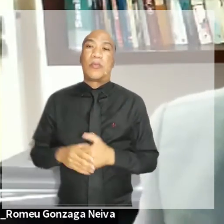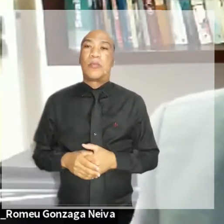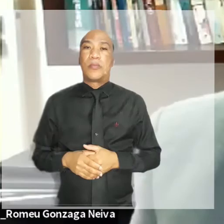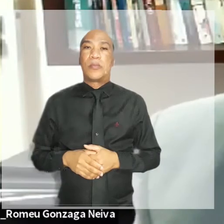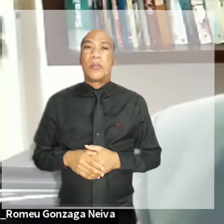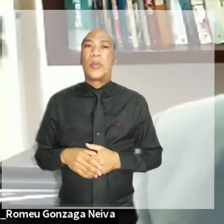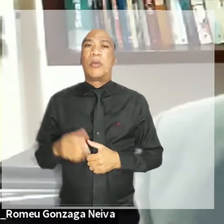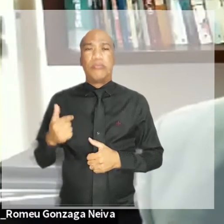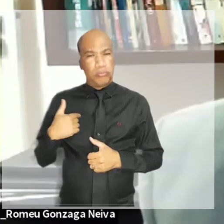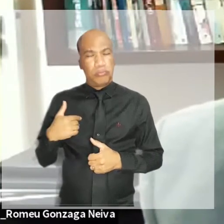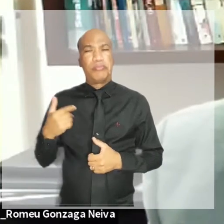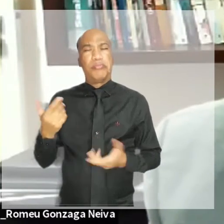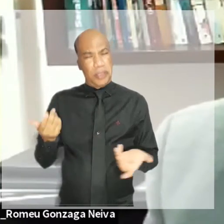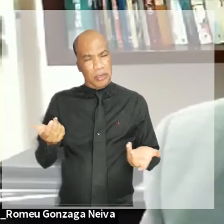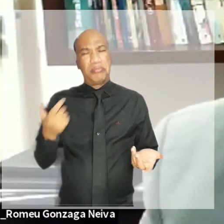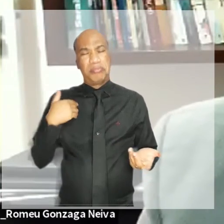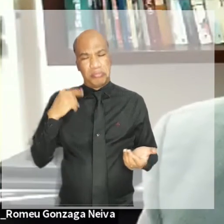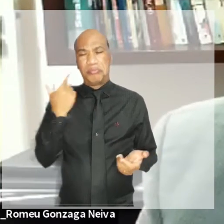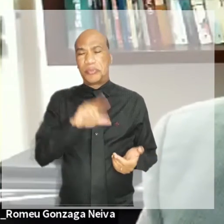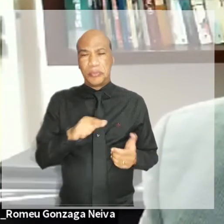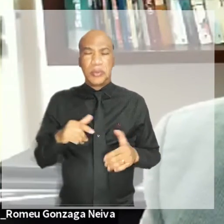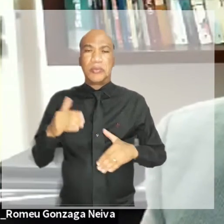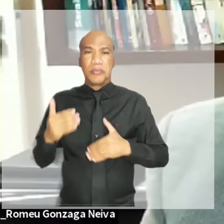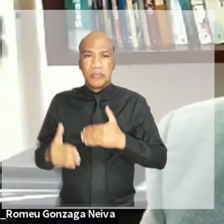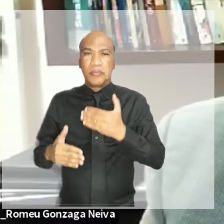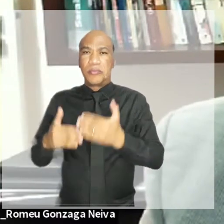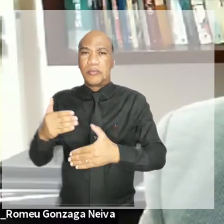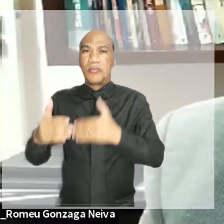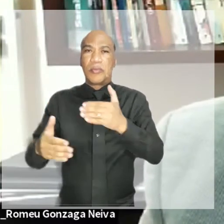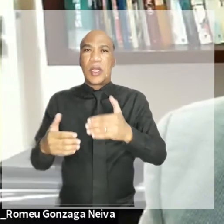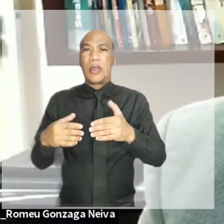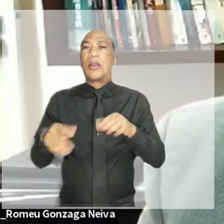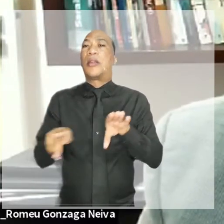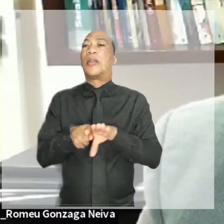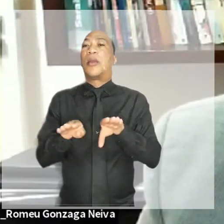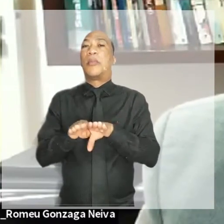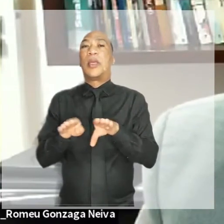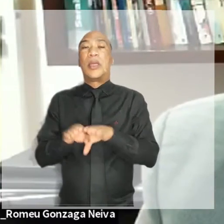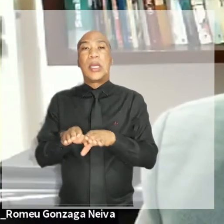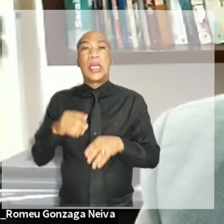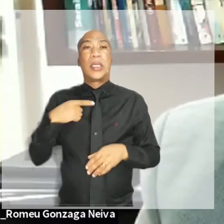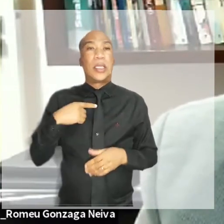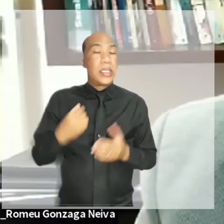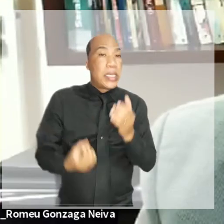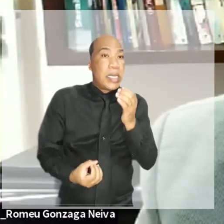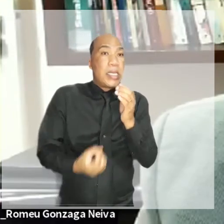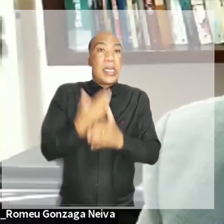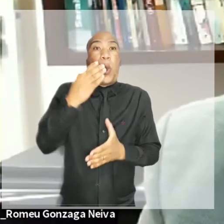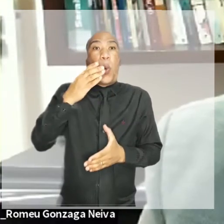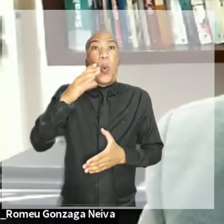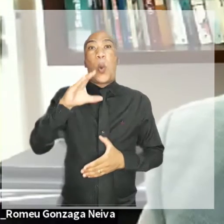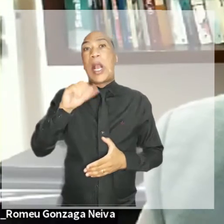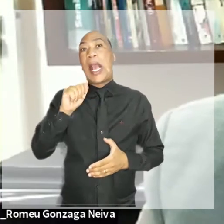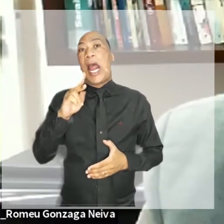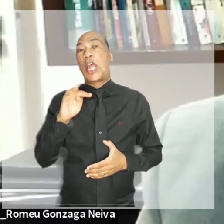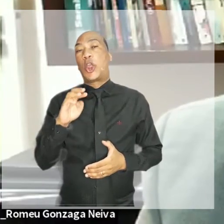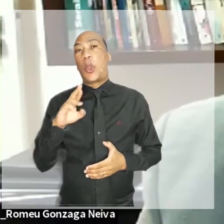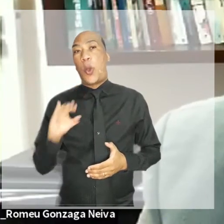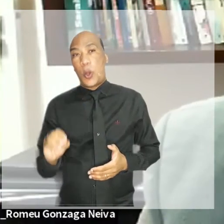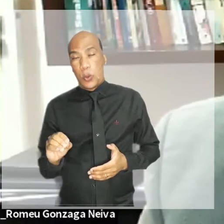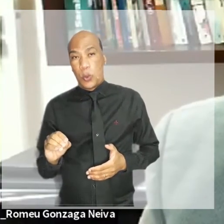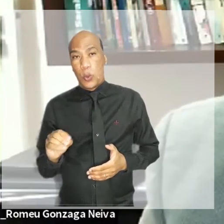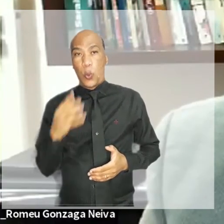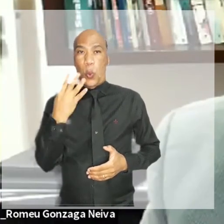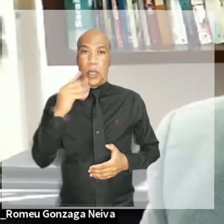com a ideia de se criar o cartório 4.0, o cartório digital, e